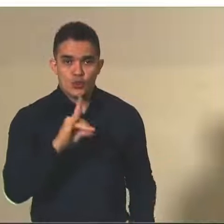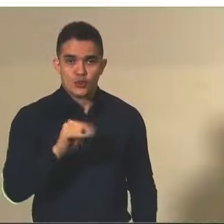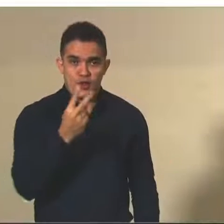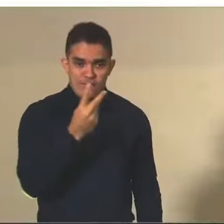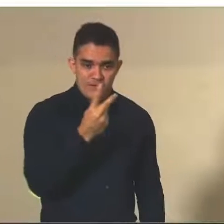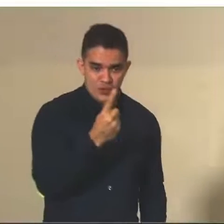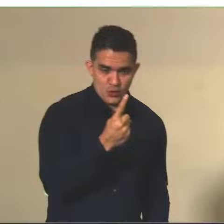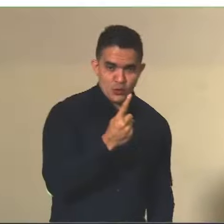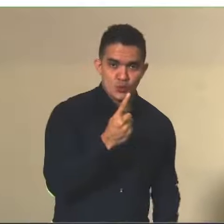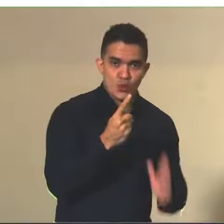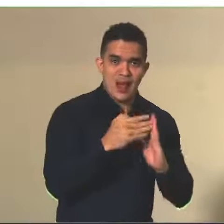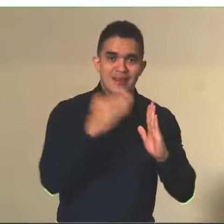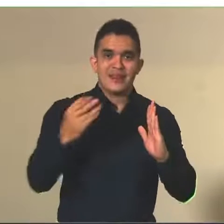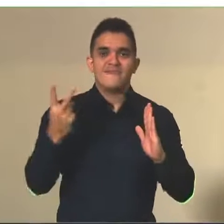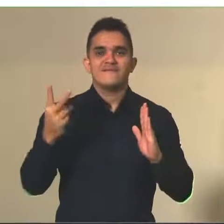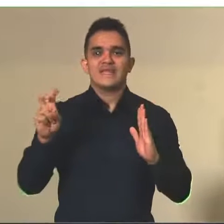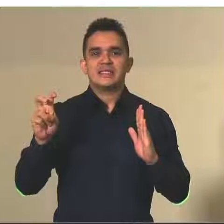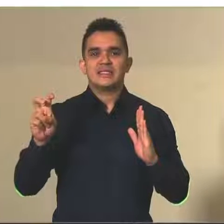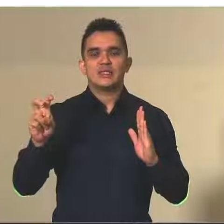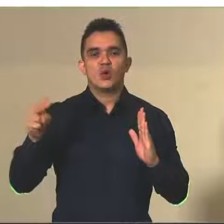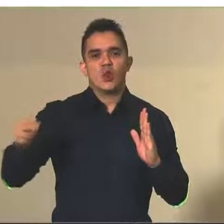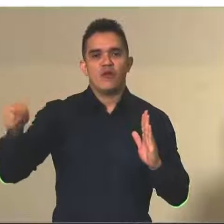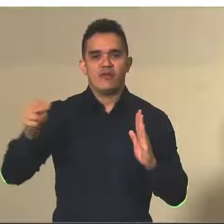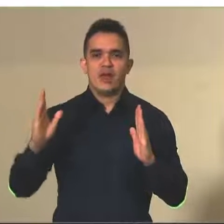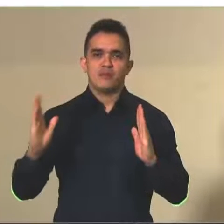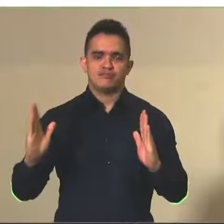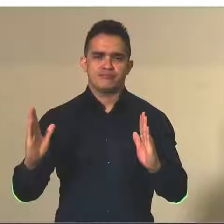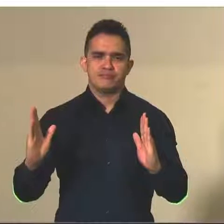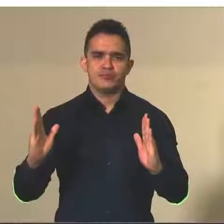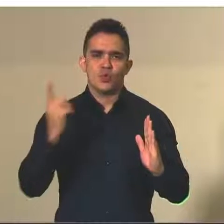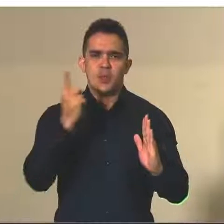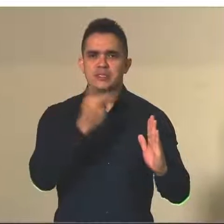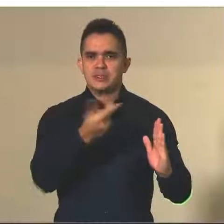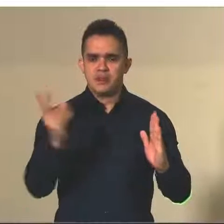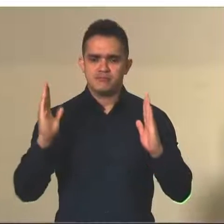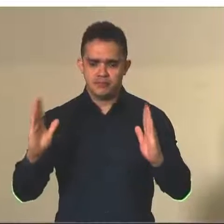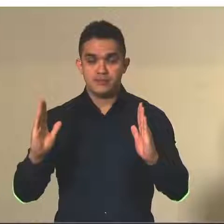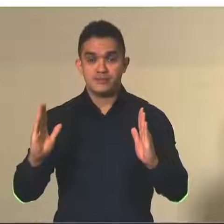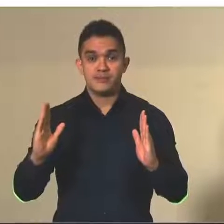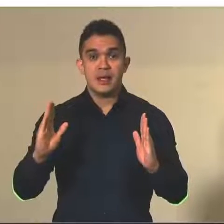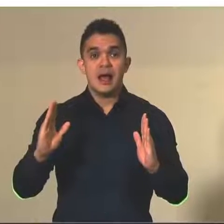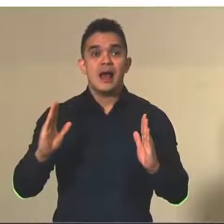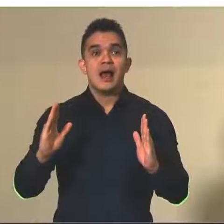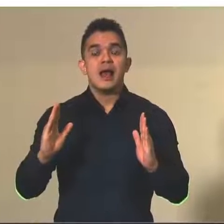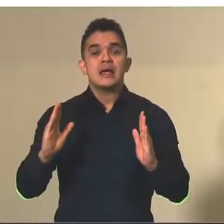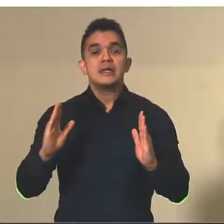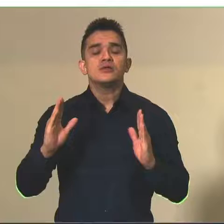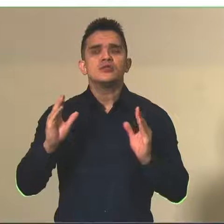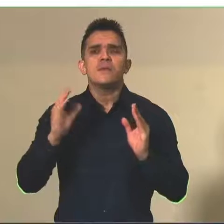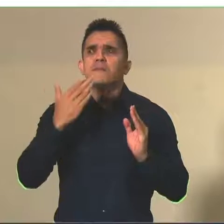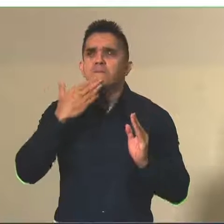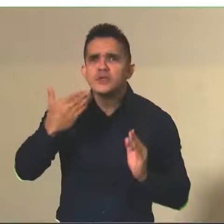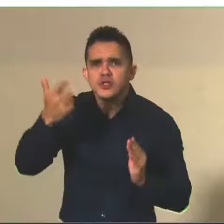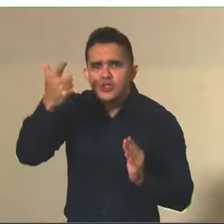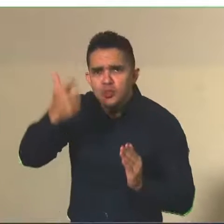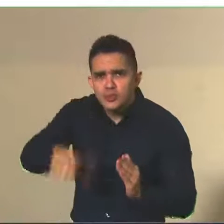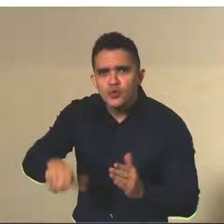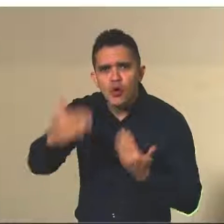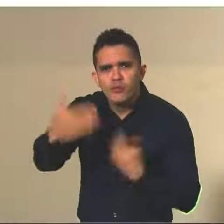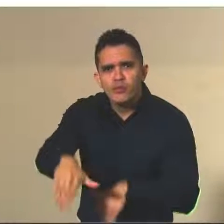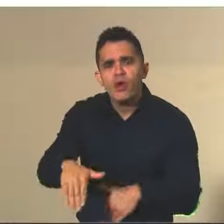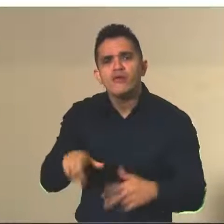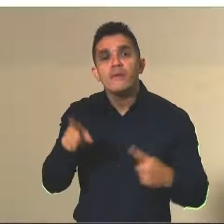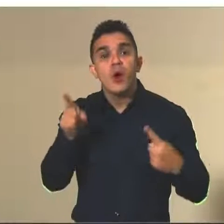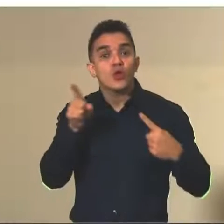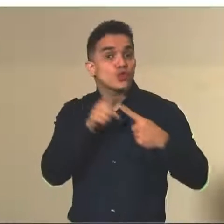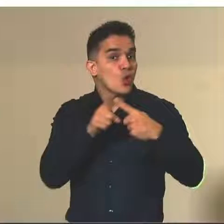até dia 25 de novembro, lembrando que a reaplicação só pode ser solicitada por duas razões, ou por